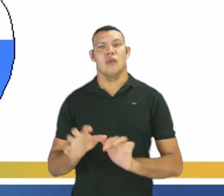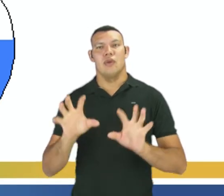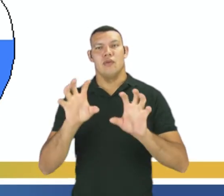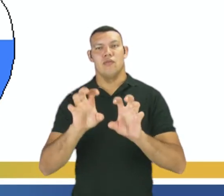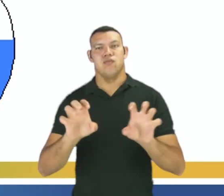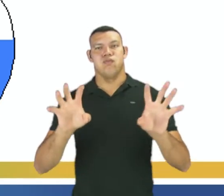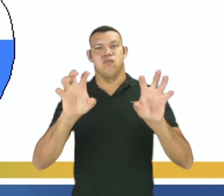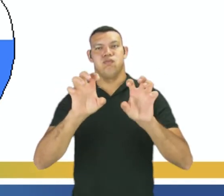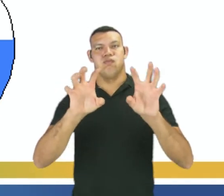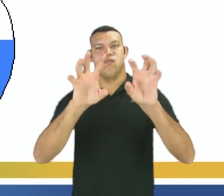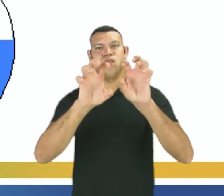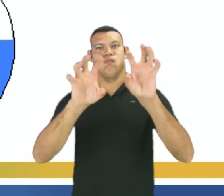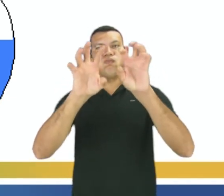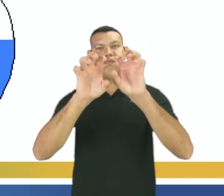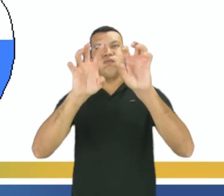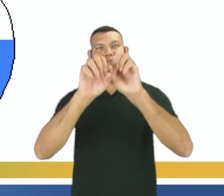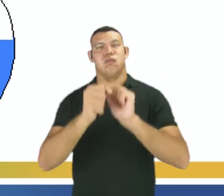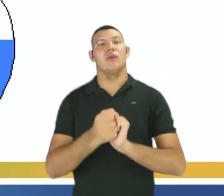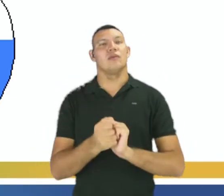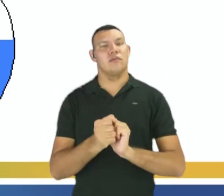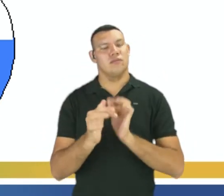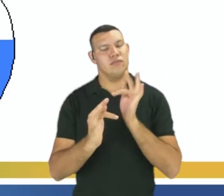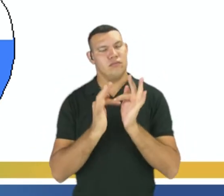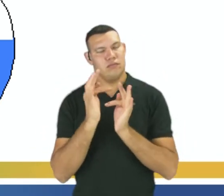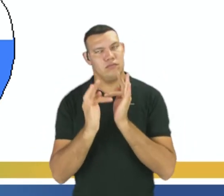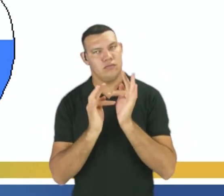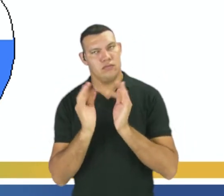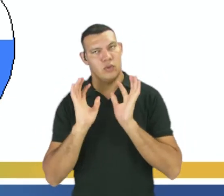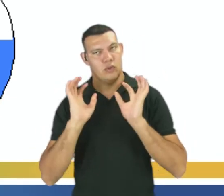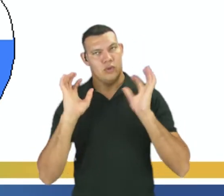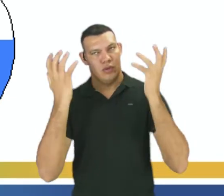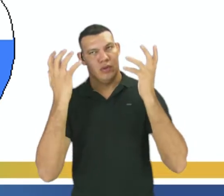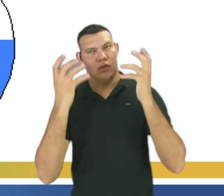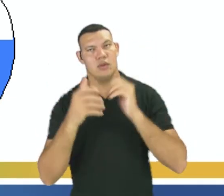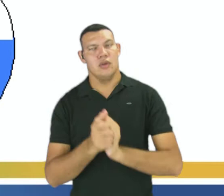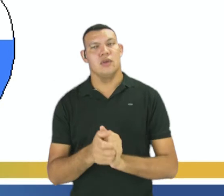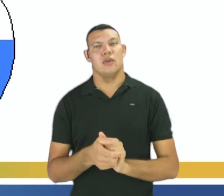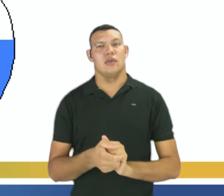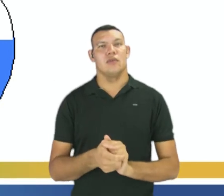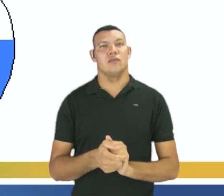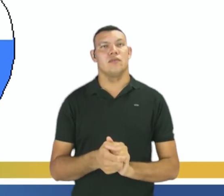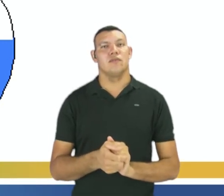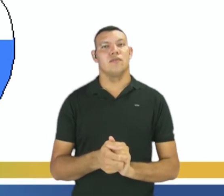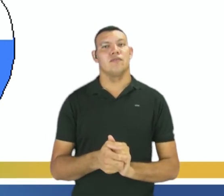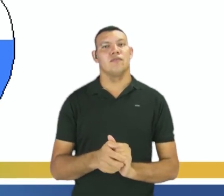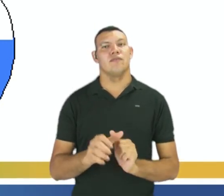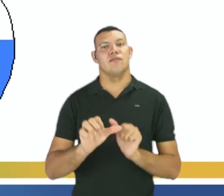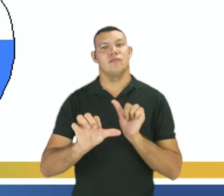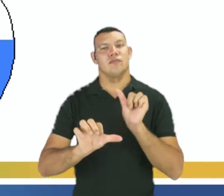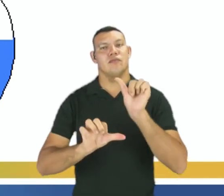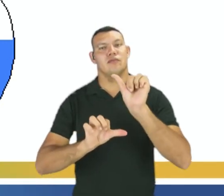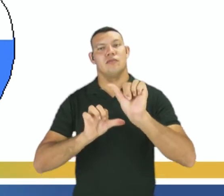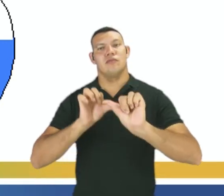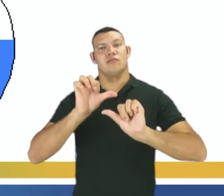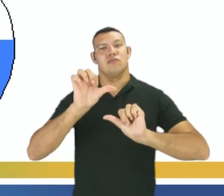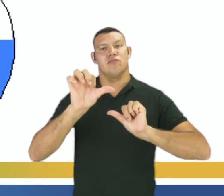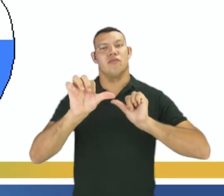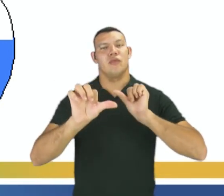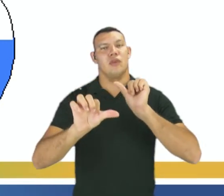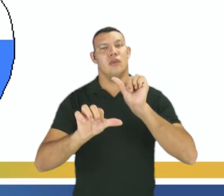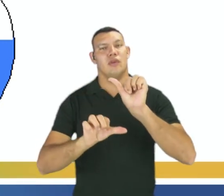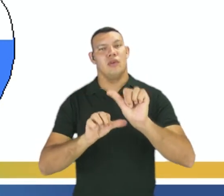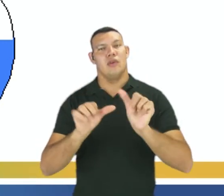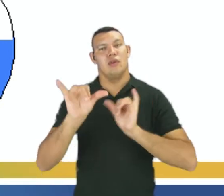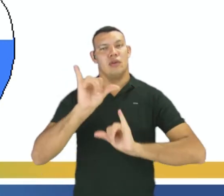Então, aqui nós teremos um fenômeno físico, onde haverá somente a mudança de estado físico dessa